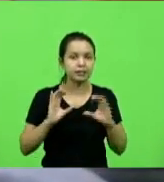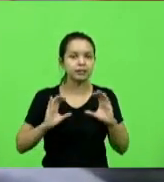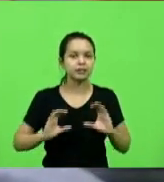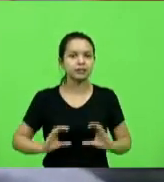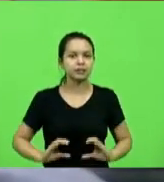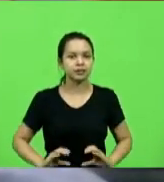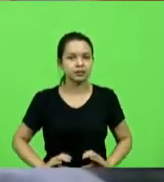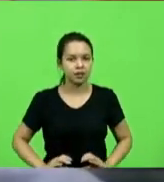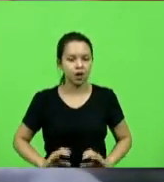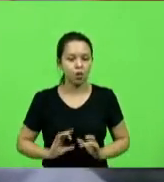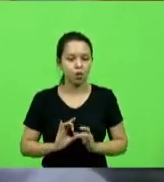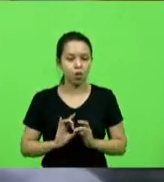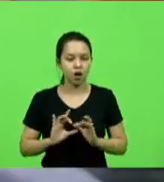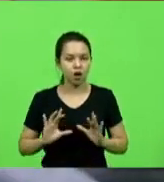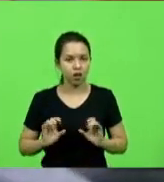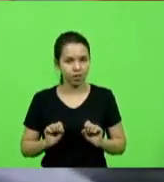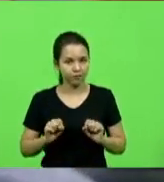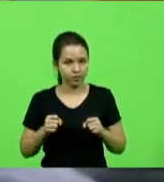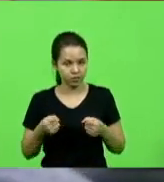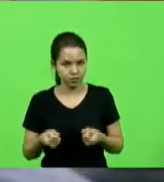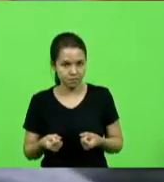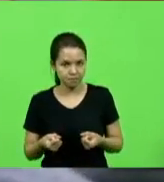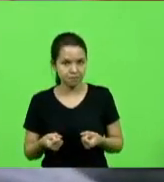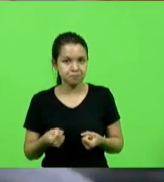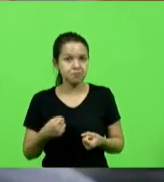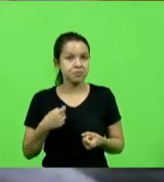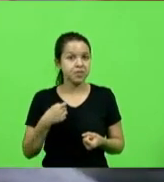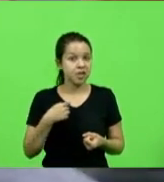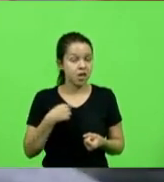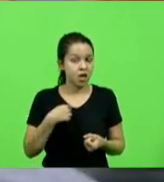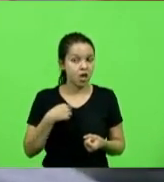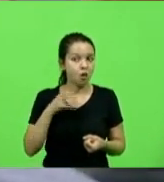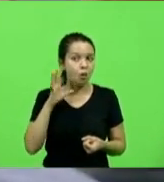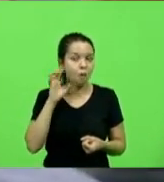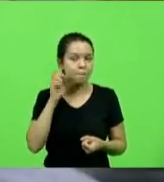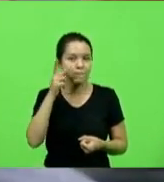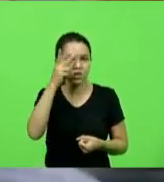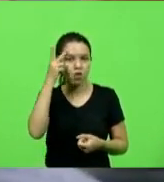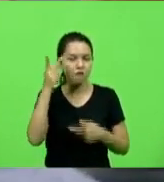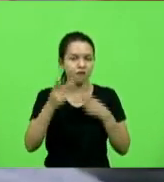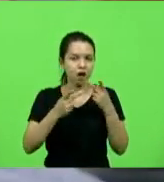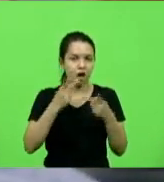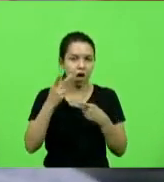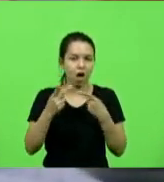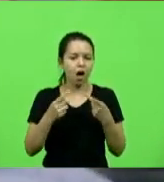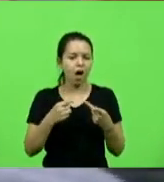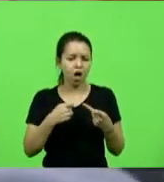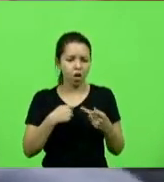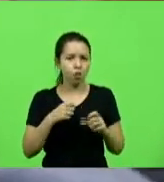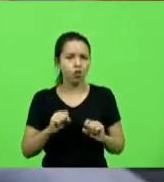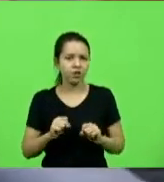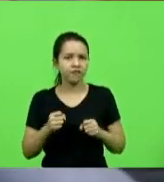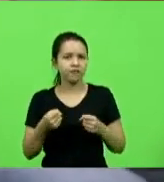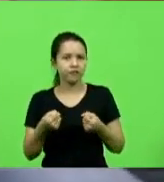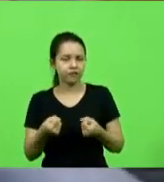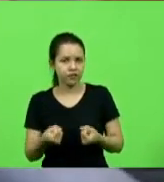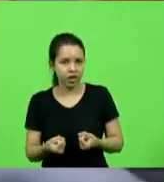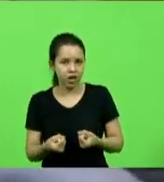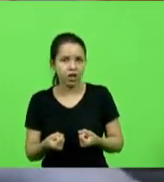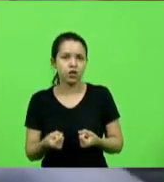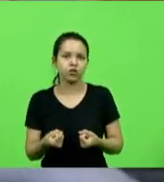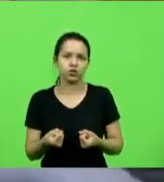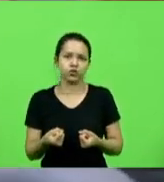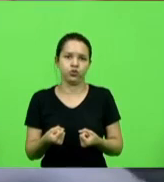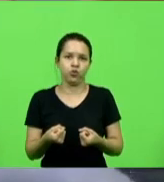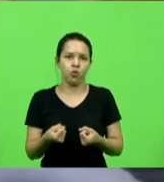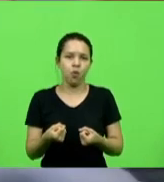de ampla defesa. Eu ouvi pessoas dizendo ah, mas eu defendo a prisão na primeira instância. Não existe primeira instância